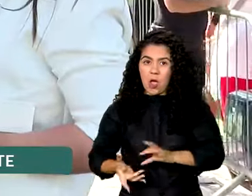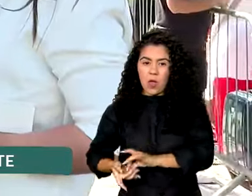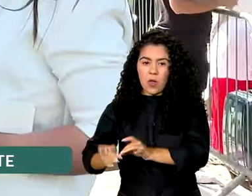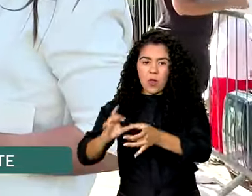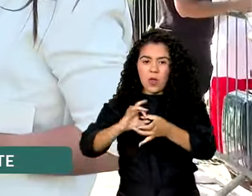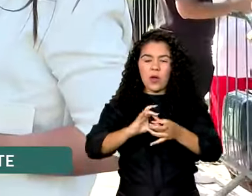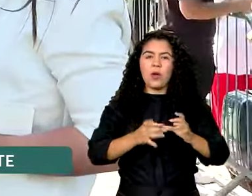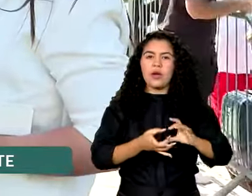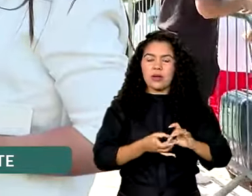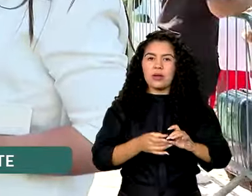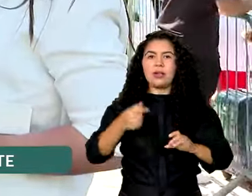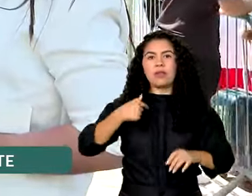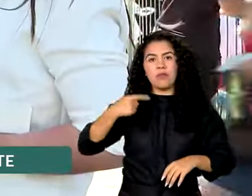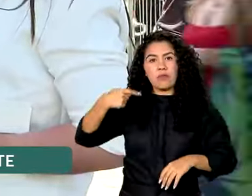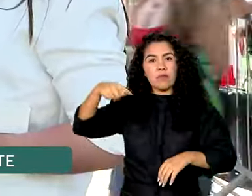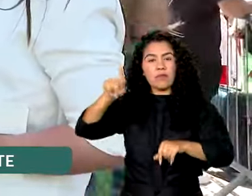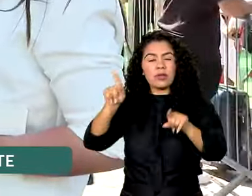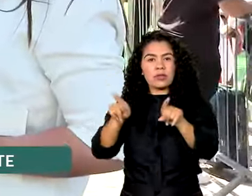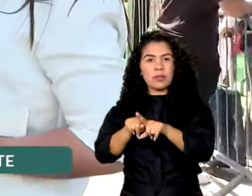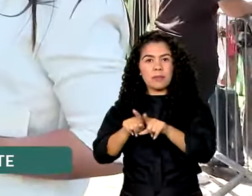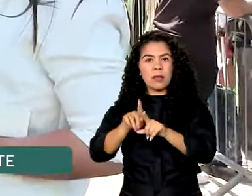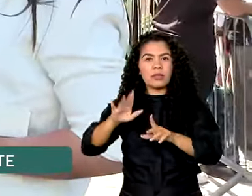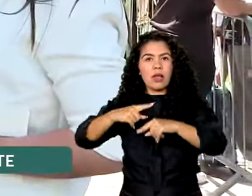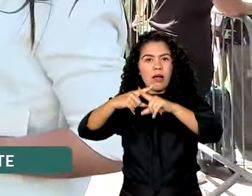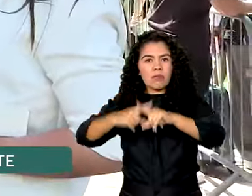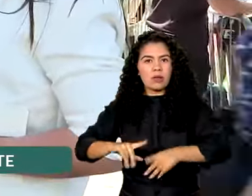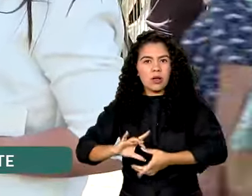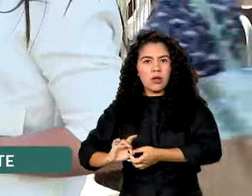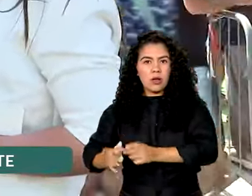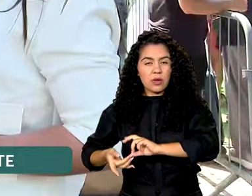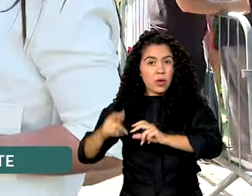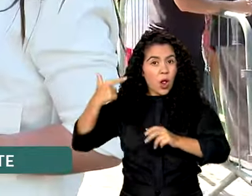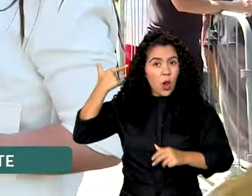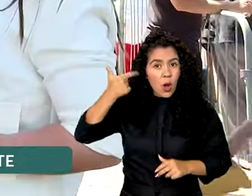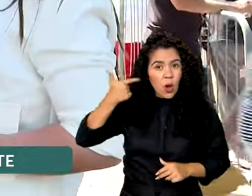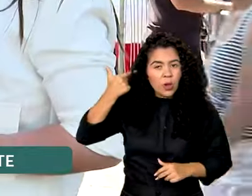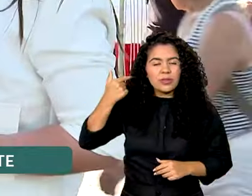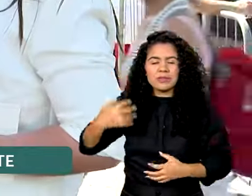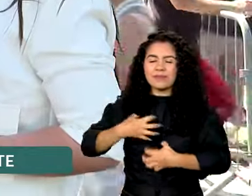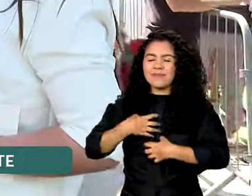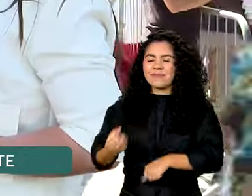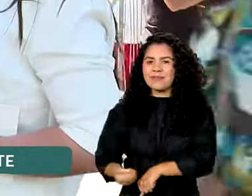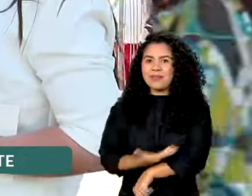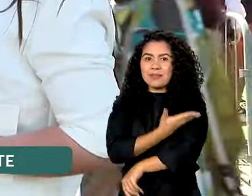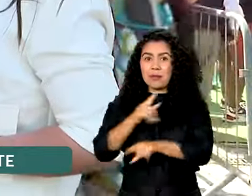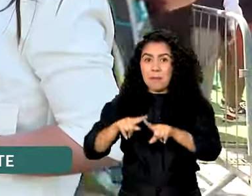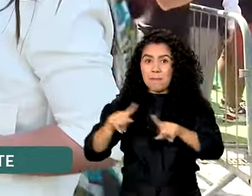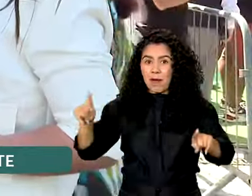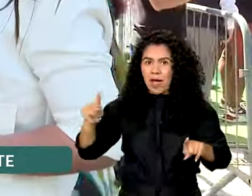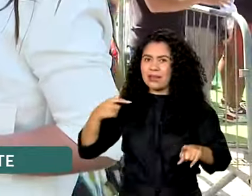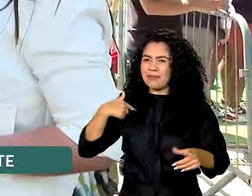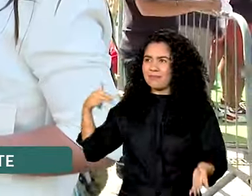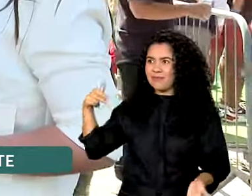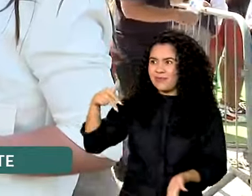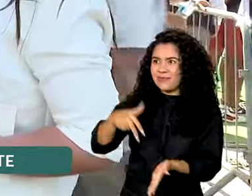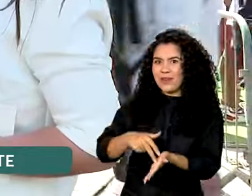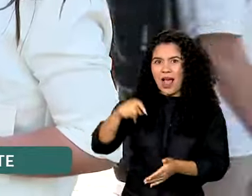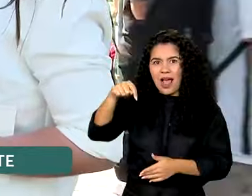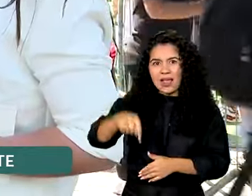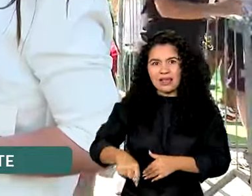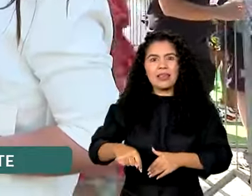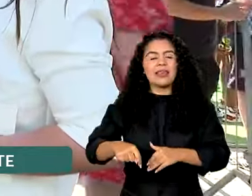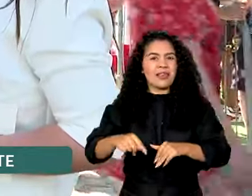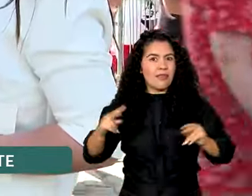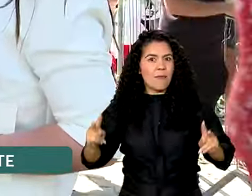Estive nas Olimpíadas de Londres. Foi muito emocionante, mas eu confesso que está aqui em Paris, uma cidade